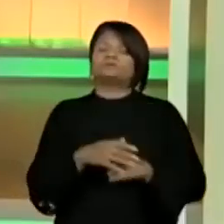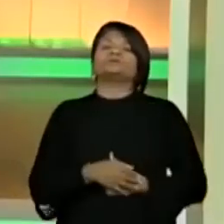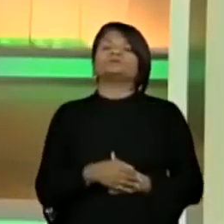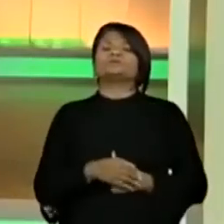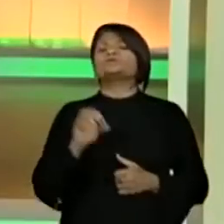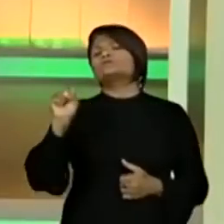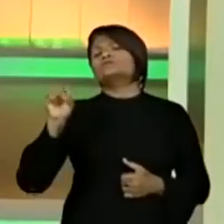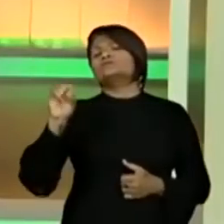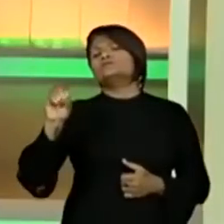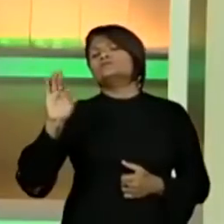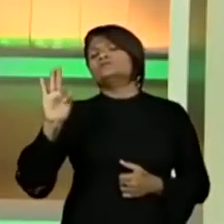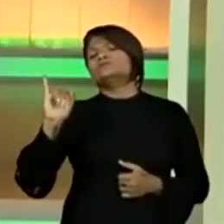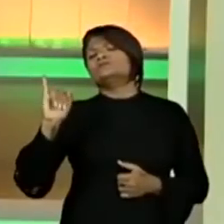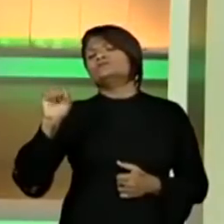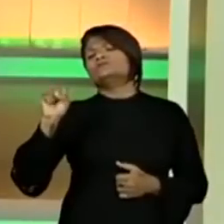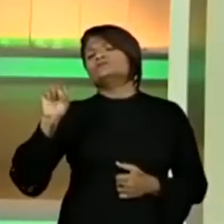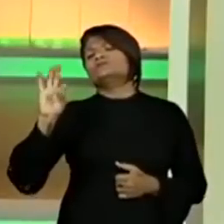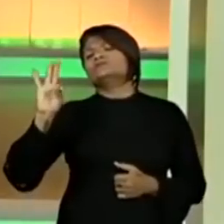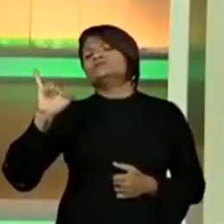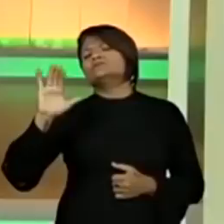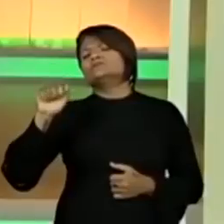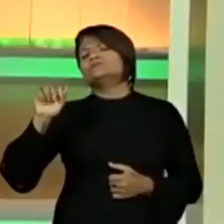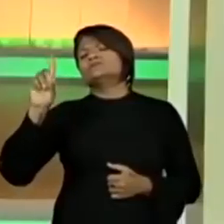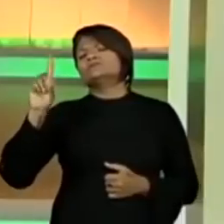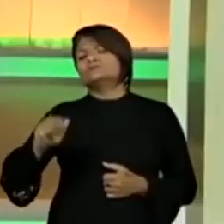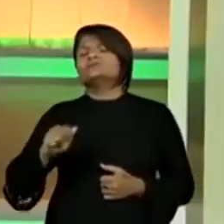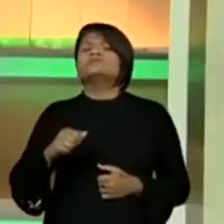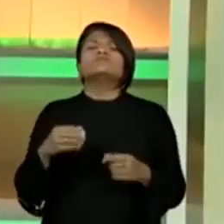O que é sofisticado? O que quer dizer sofisticada?